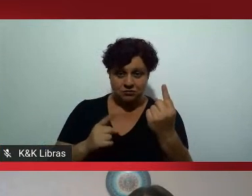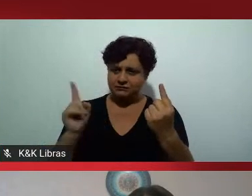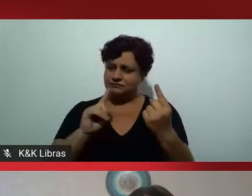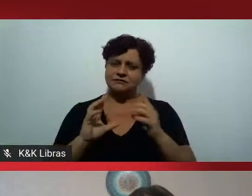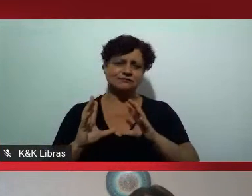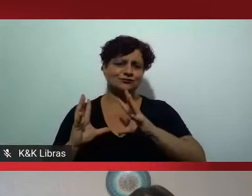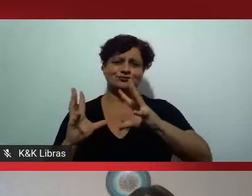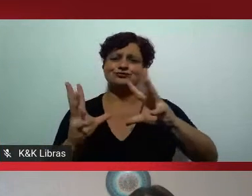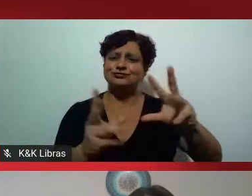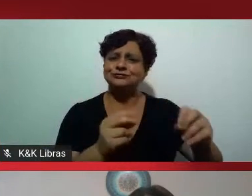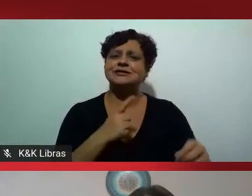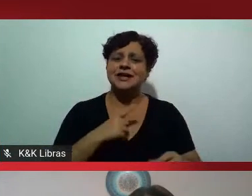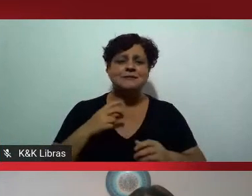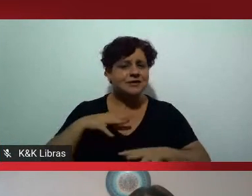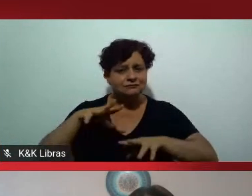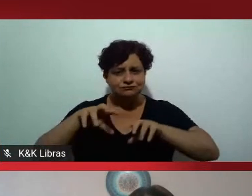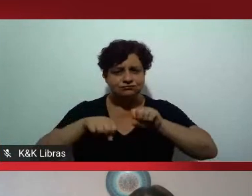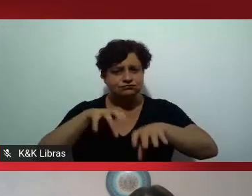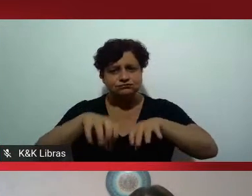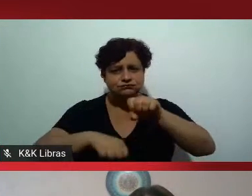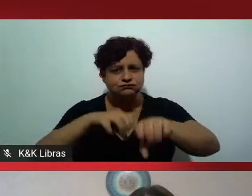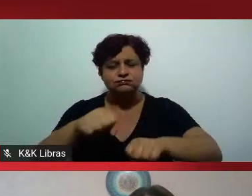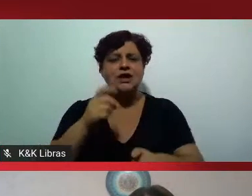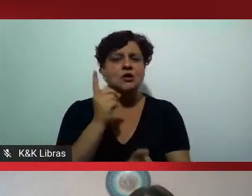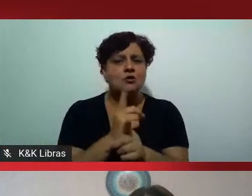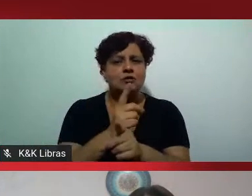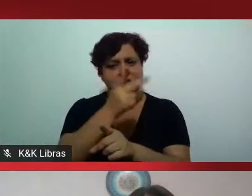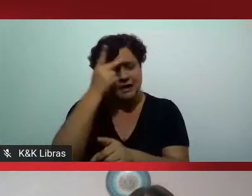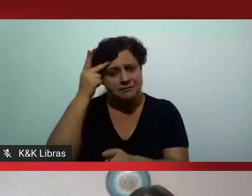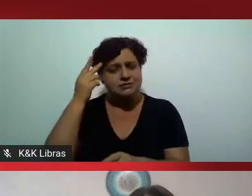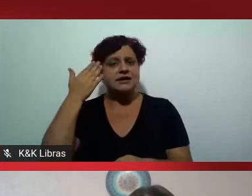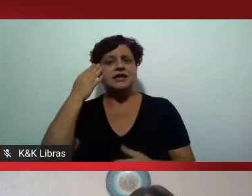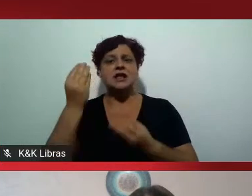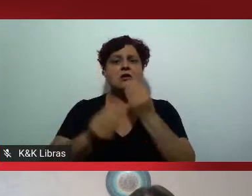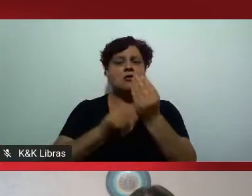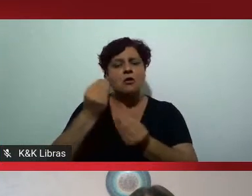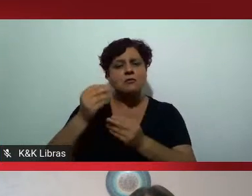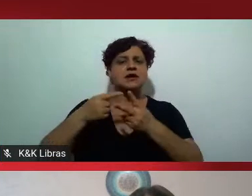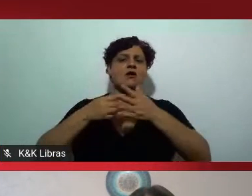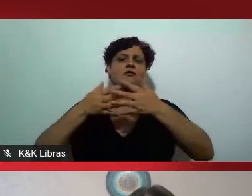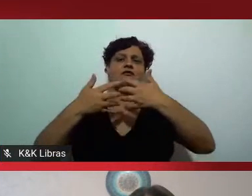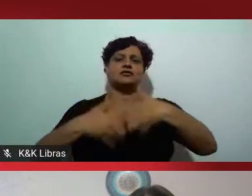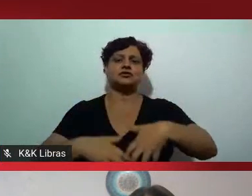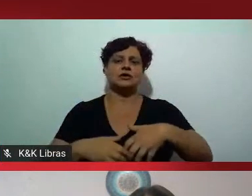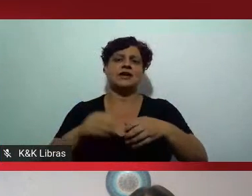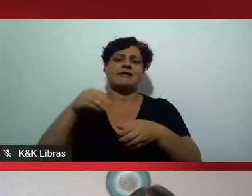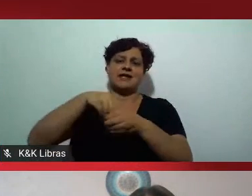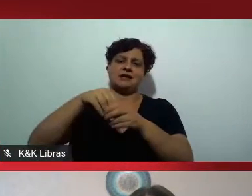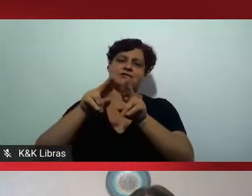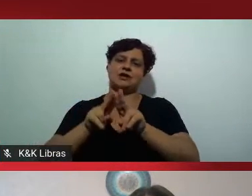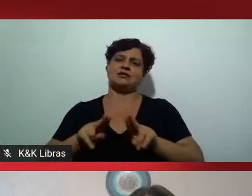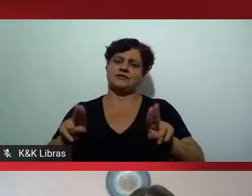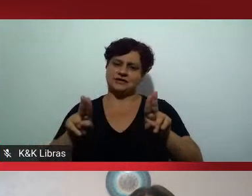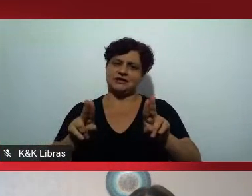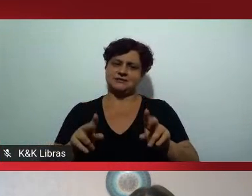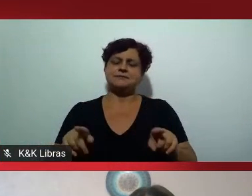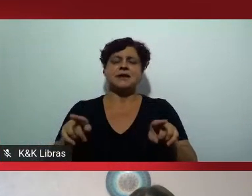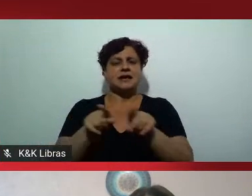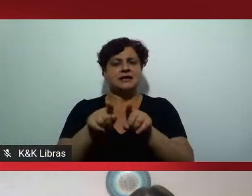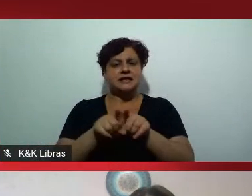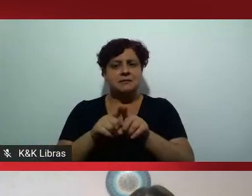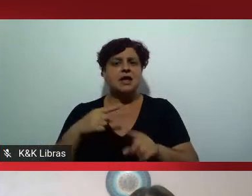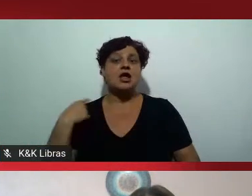apenas ir buscar os talentos, mas entender o próprio funcionamento da universidade. Por outro lado, o papel nosso dá,